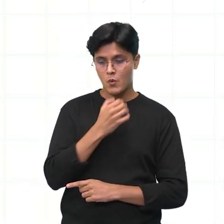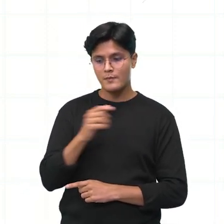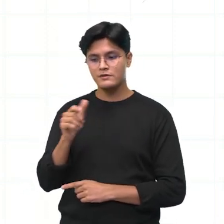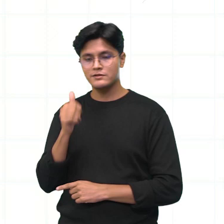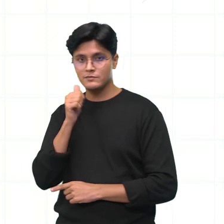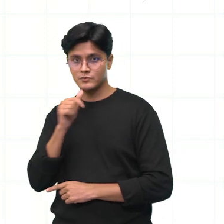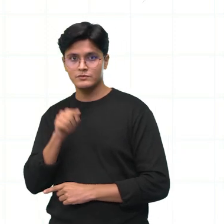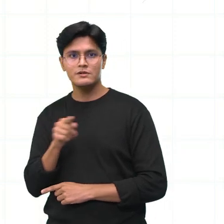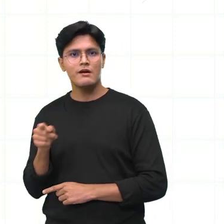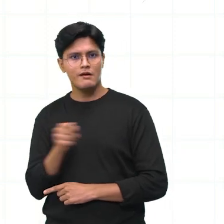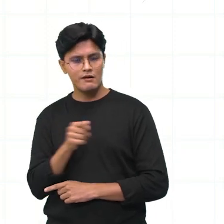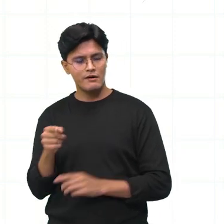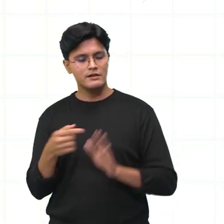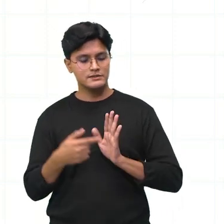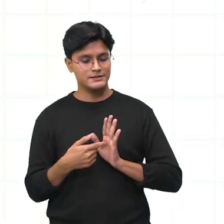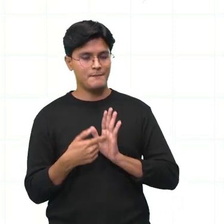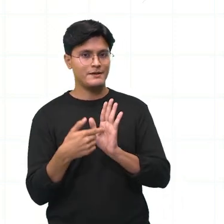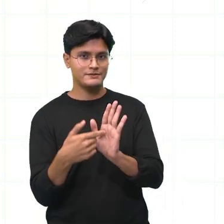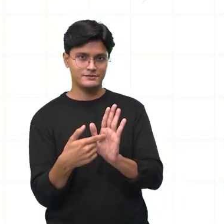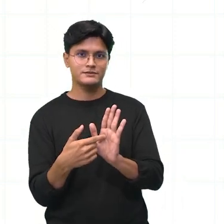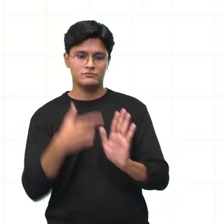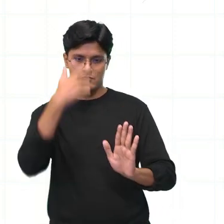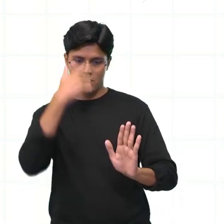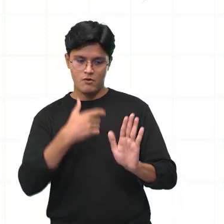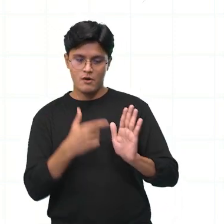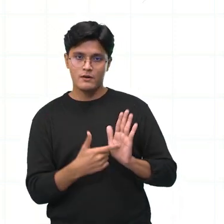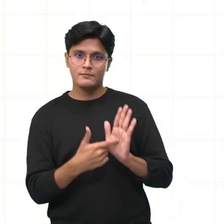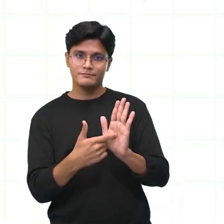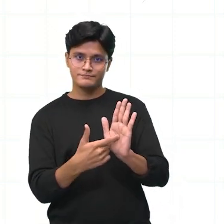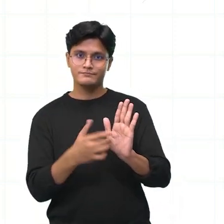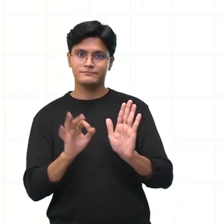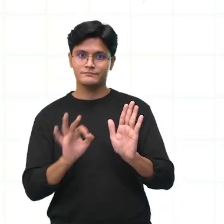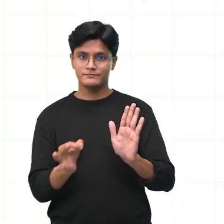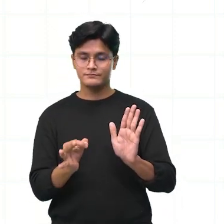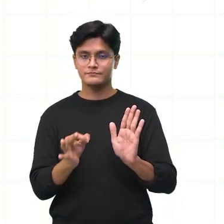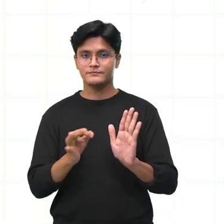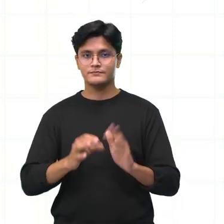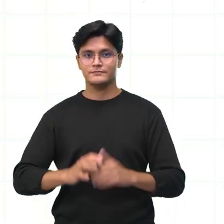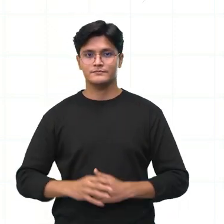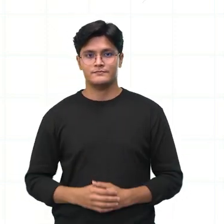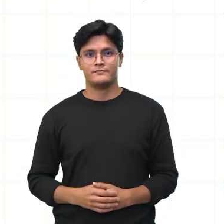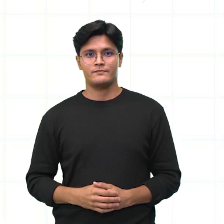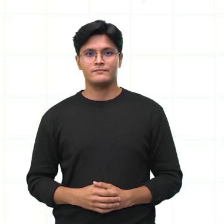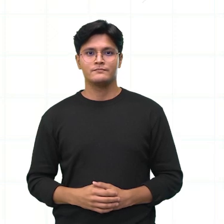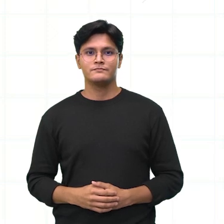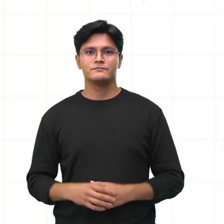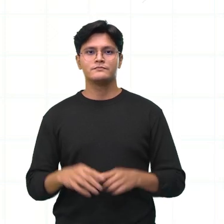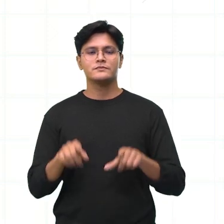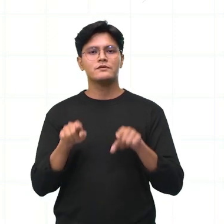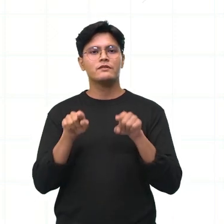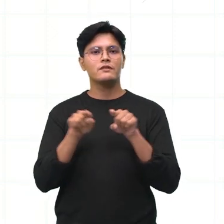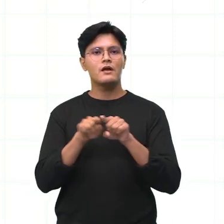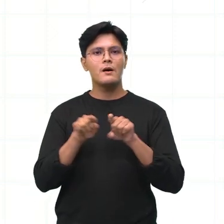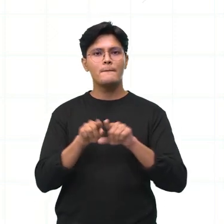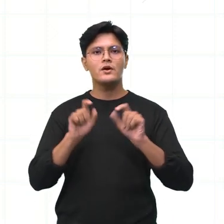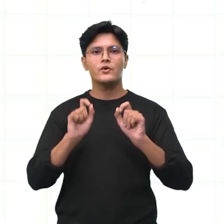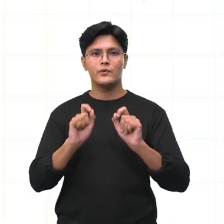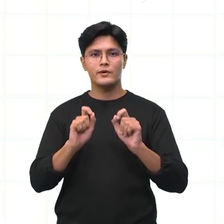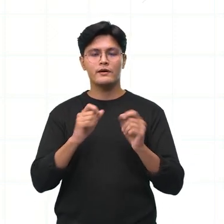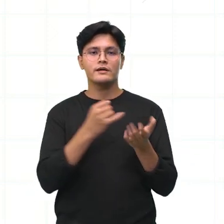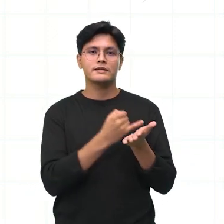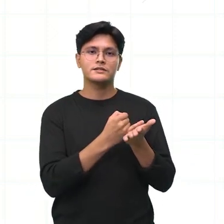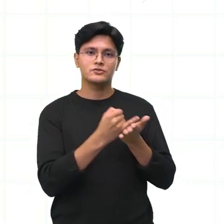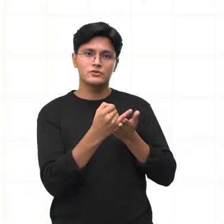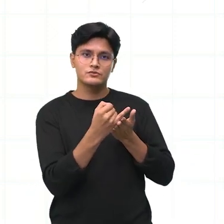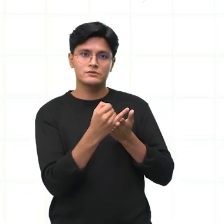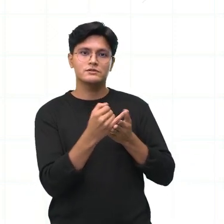eles disseram quem eram eles que estavam ali naquele momento apresentando o trabalho, né? E da mesma forma, introdução